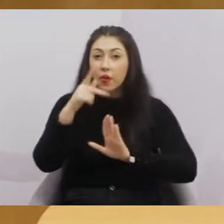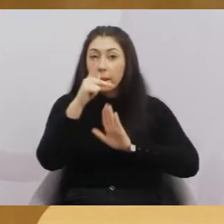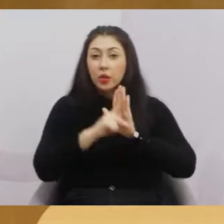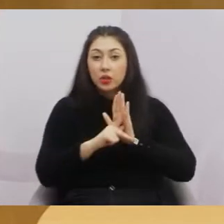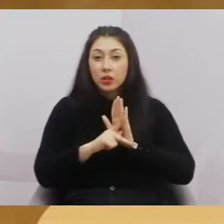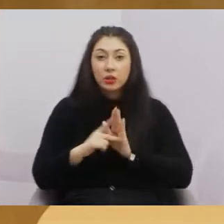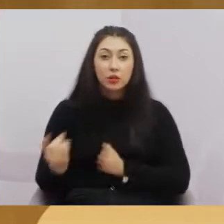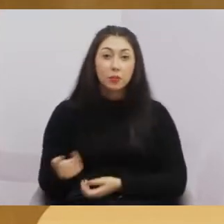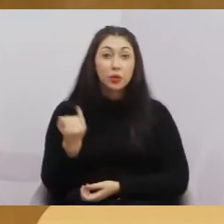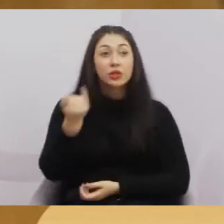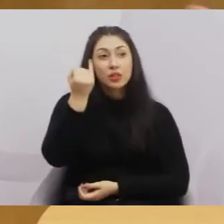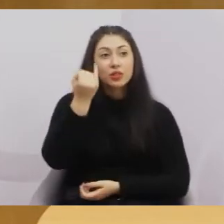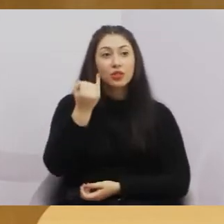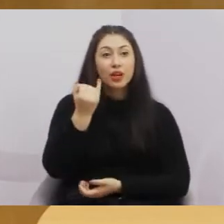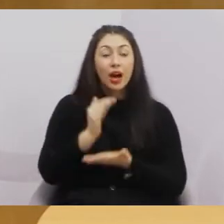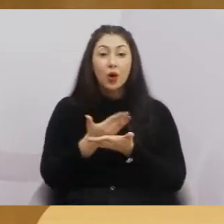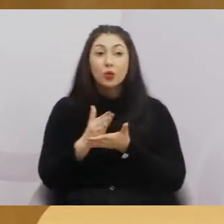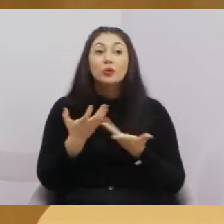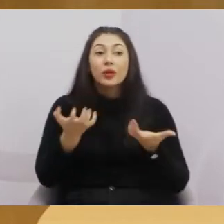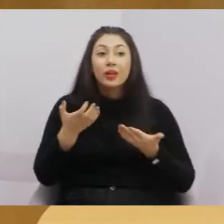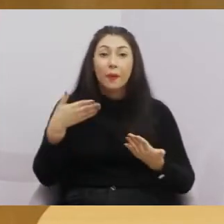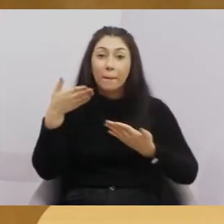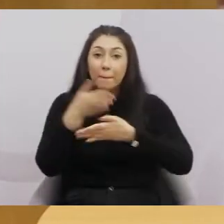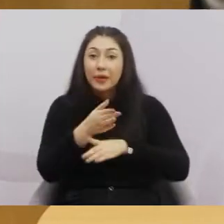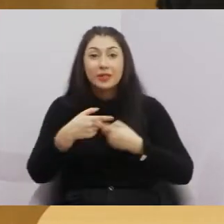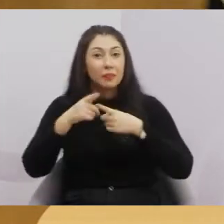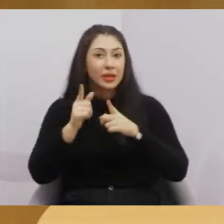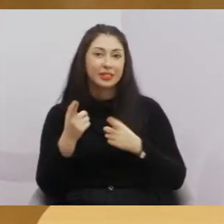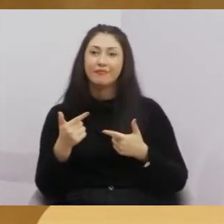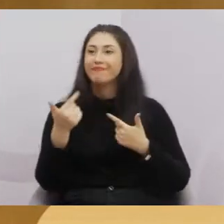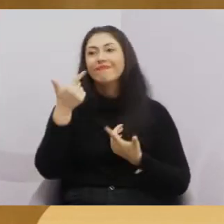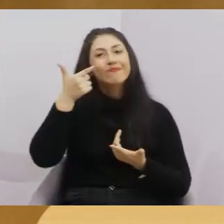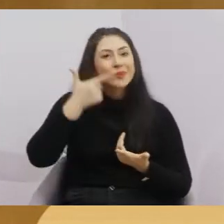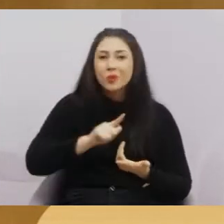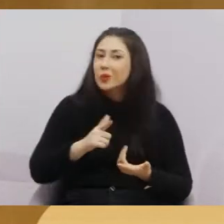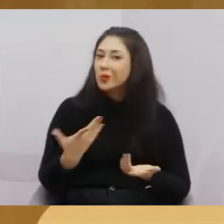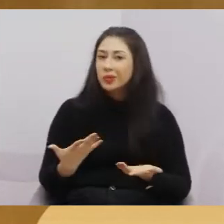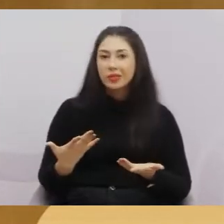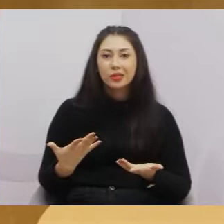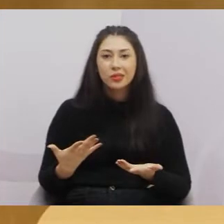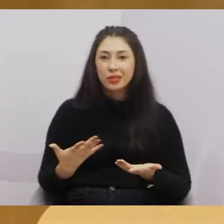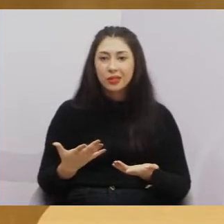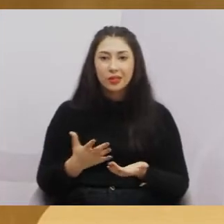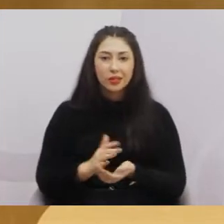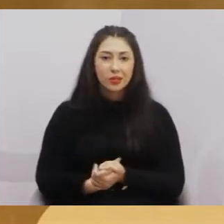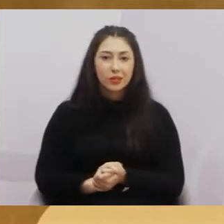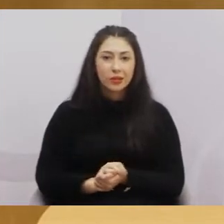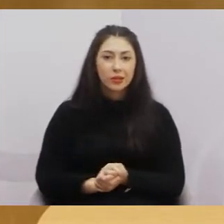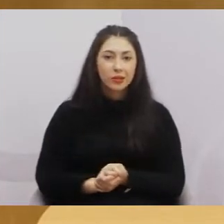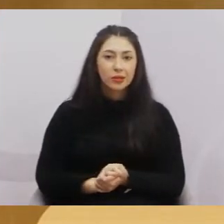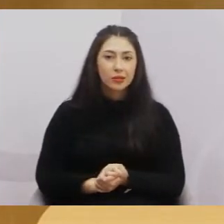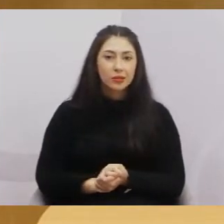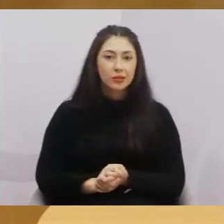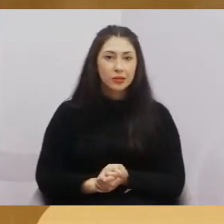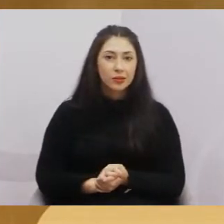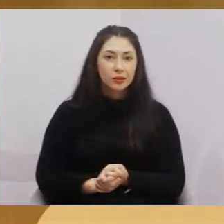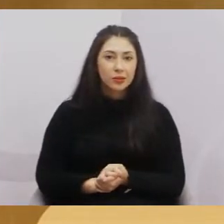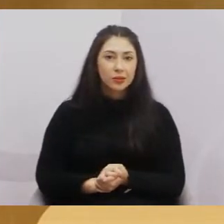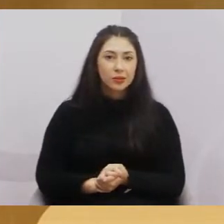nessa casa, muitos que queriam estar aqui não tinham condições de estar acompanhando aqui no plenário. e a gente